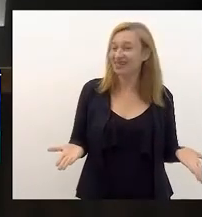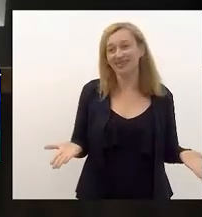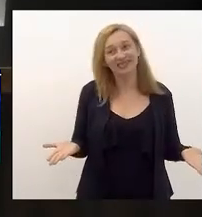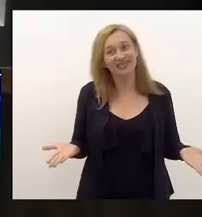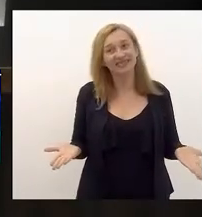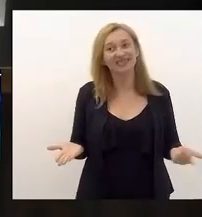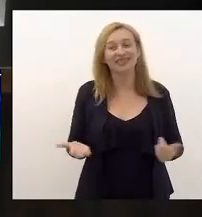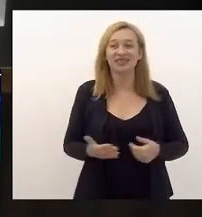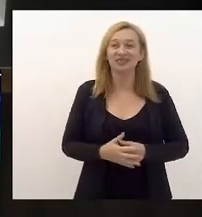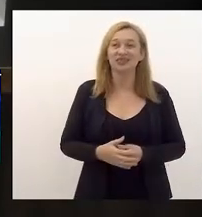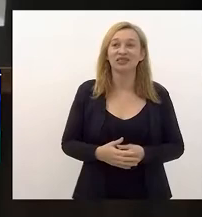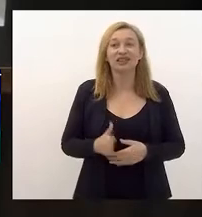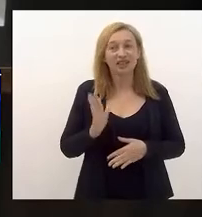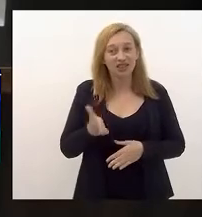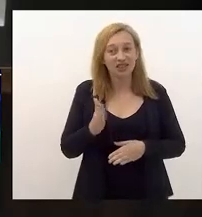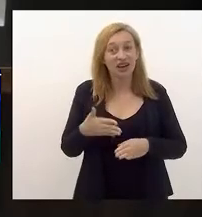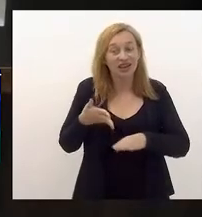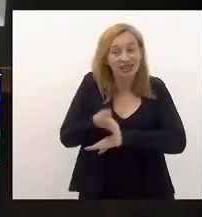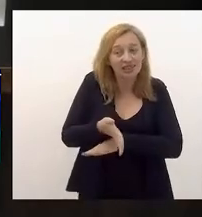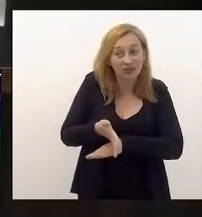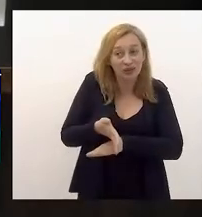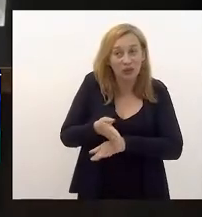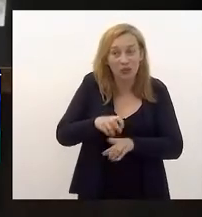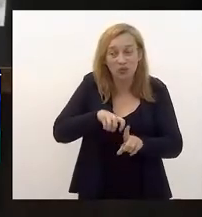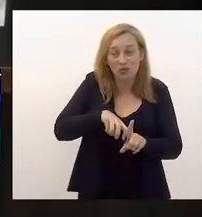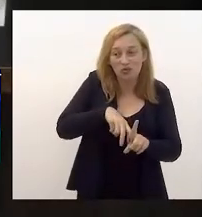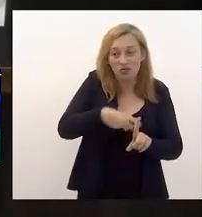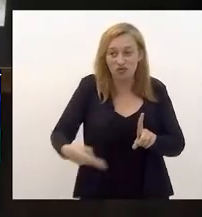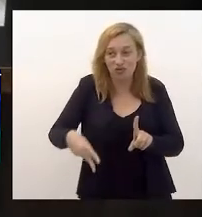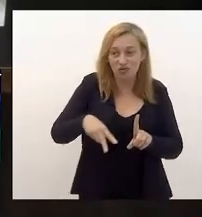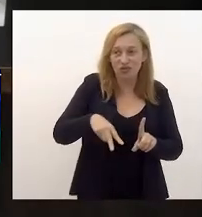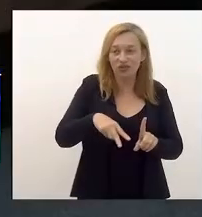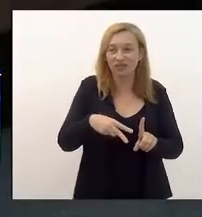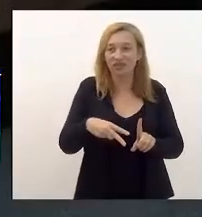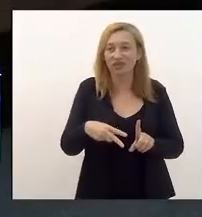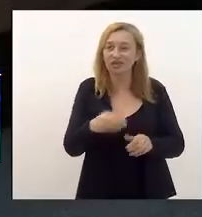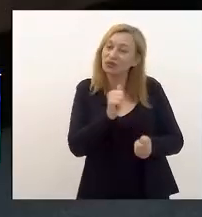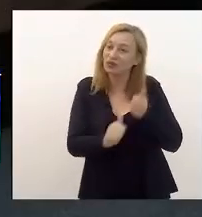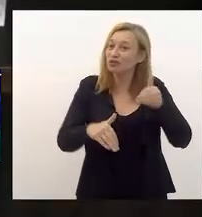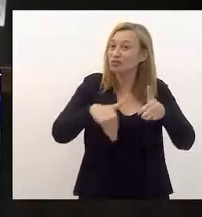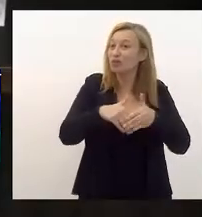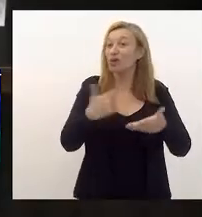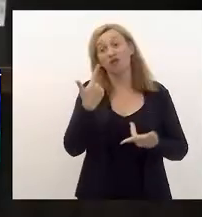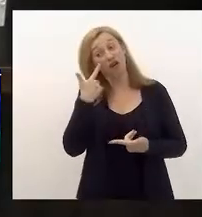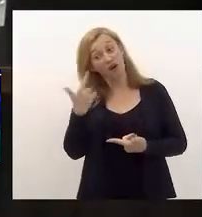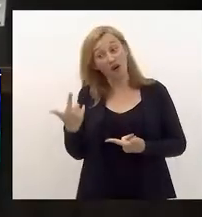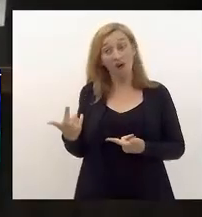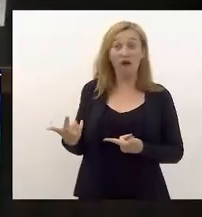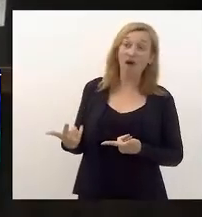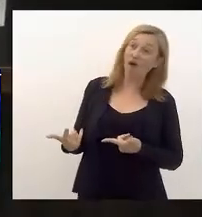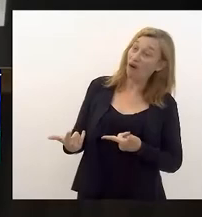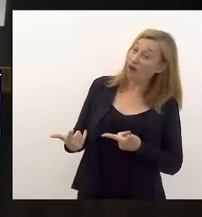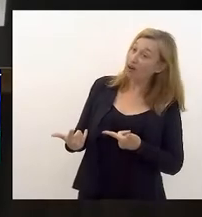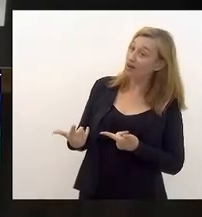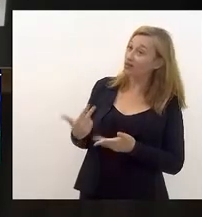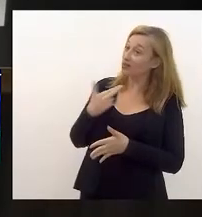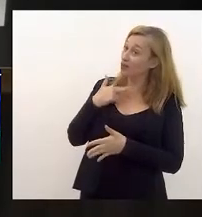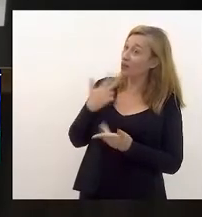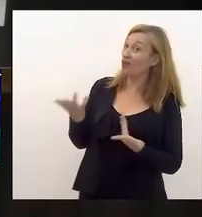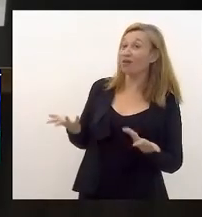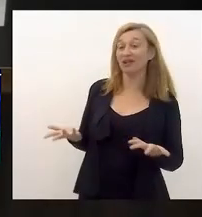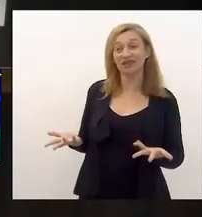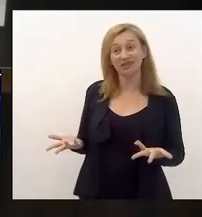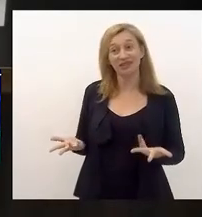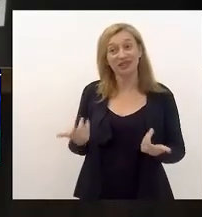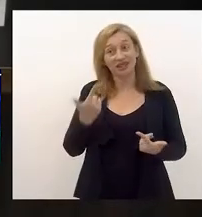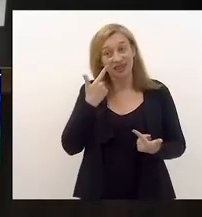Foi do Júnior. Ele já entrou rachando no meio. Mas, Felipe, você... aí eu falei, olha só, rapaz, aí ele falou... a esquerda, viola para a esquerda.